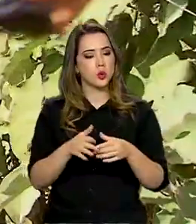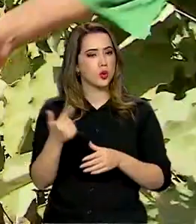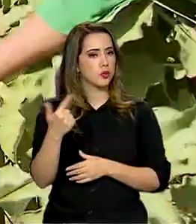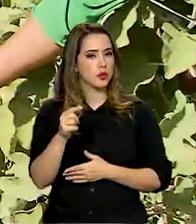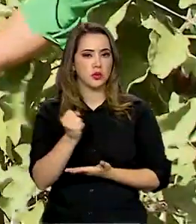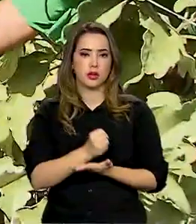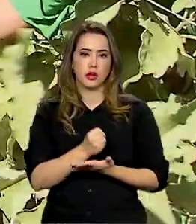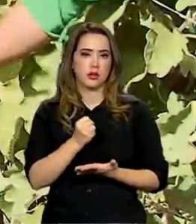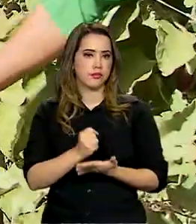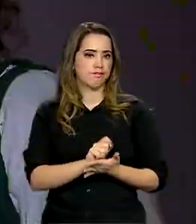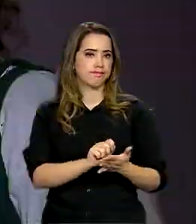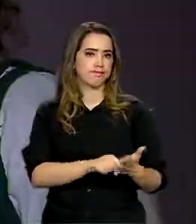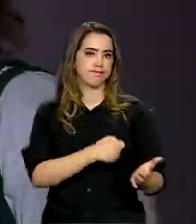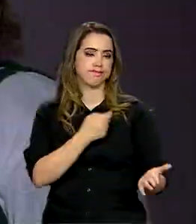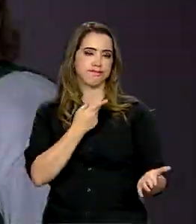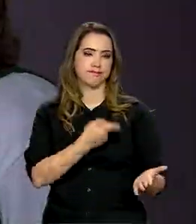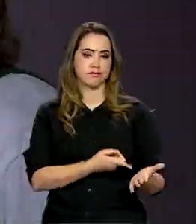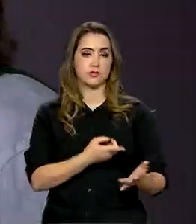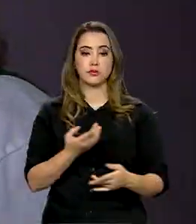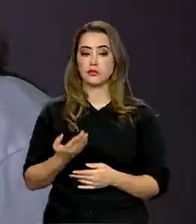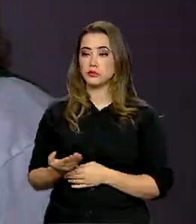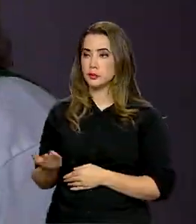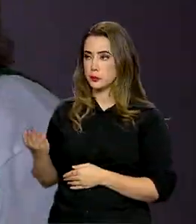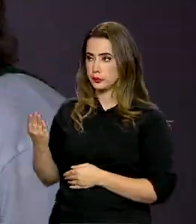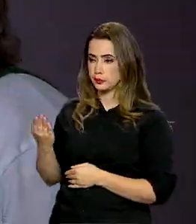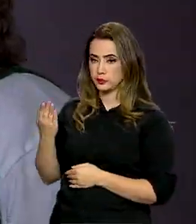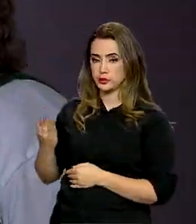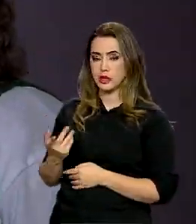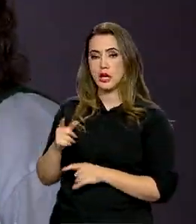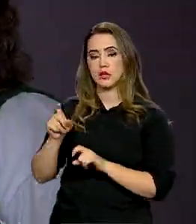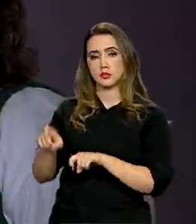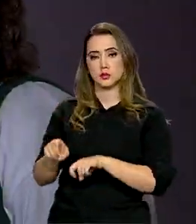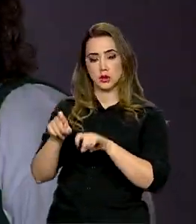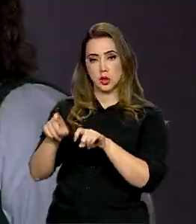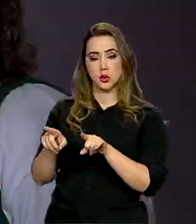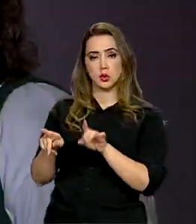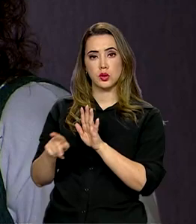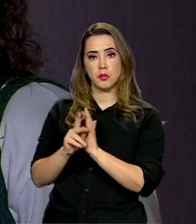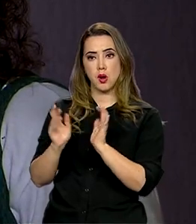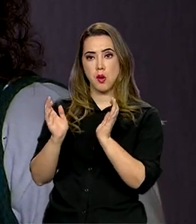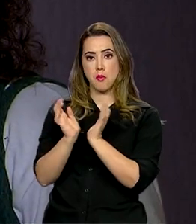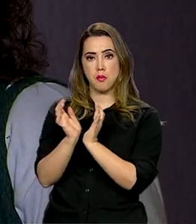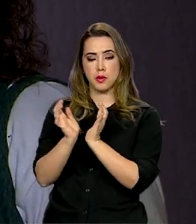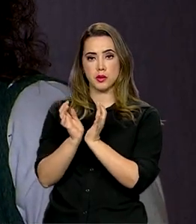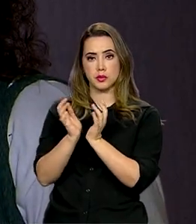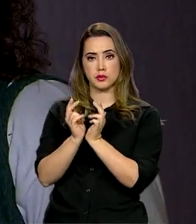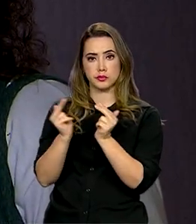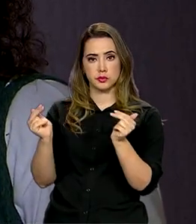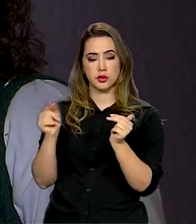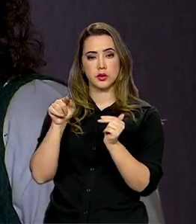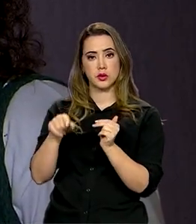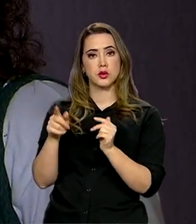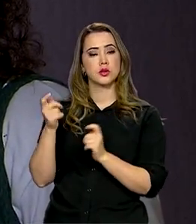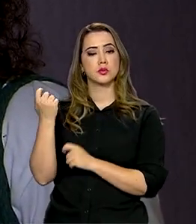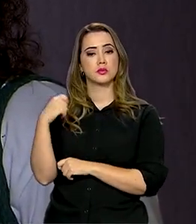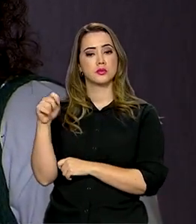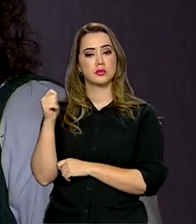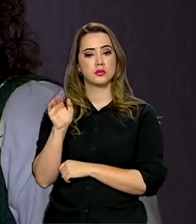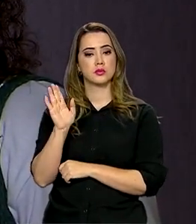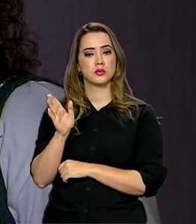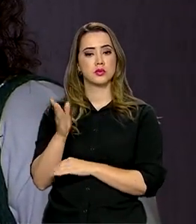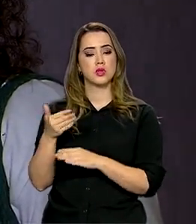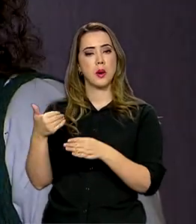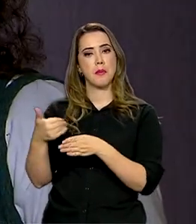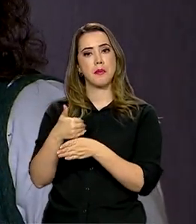carteira de trabalho assinada. Dona Marlene é uma produtora de hortaliças lá de Uruguaiana, no Rio Grande do Sul, já na